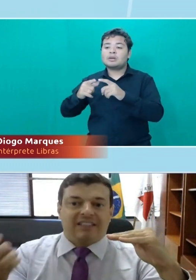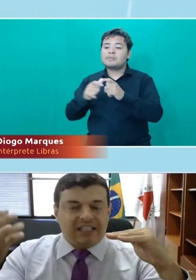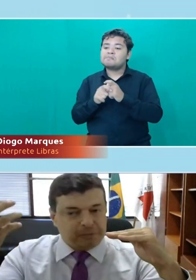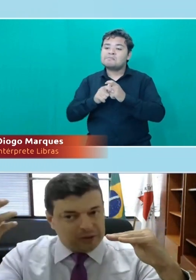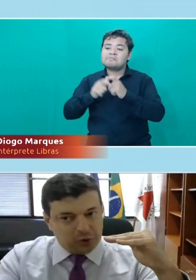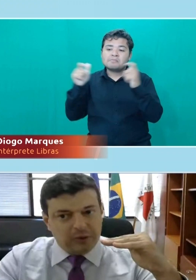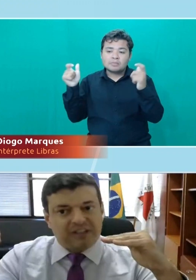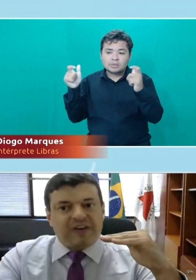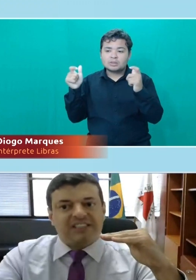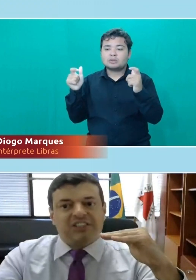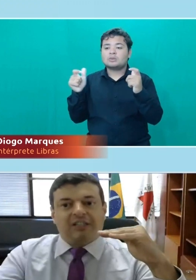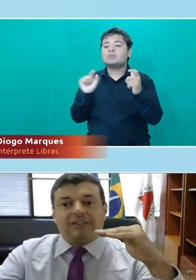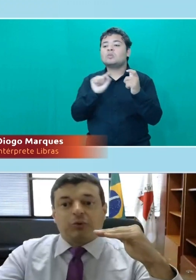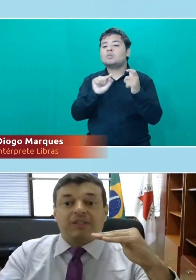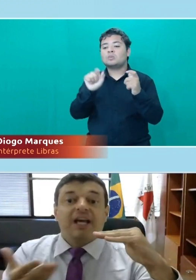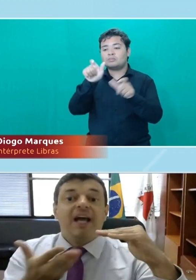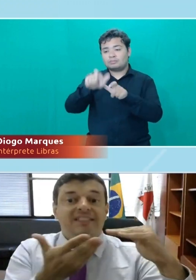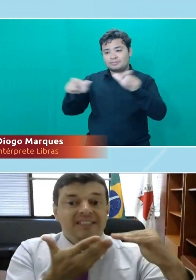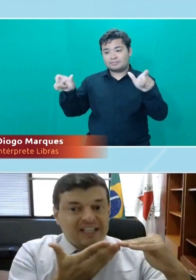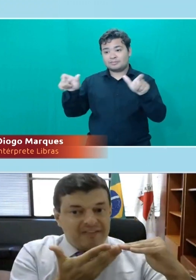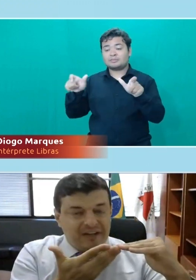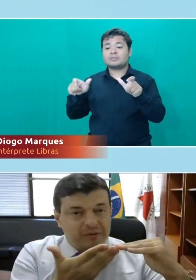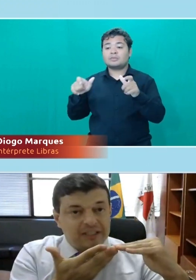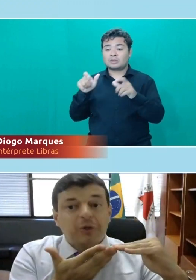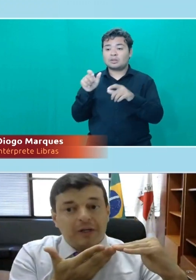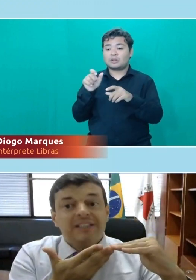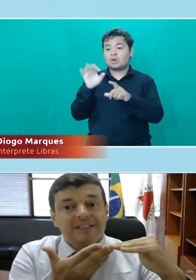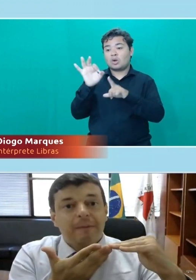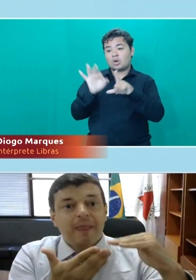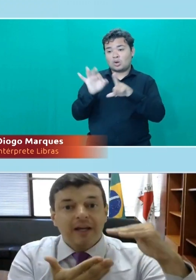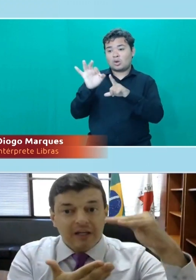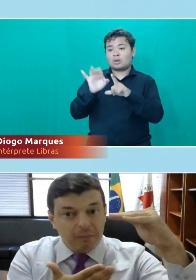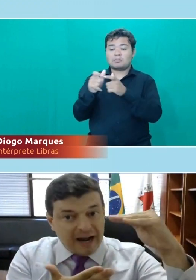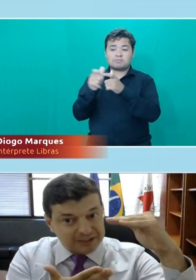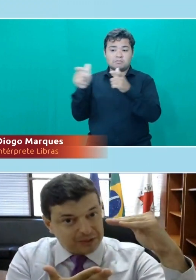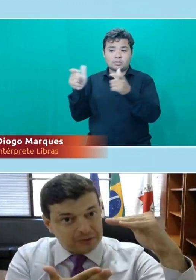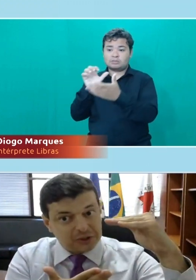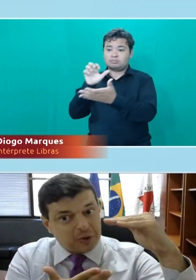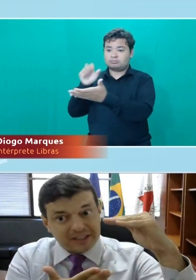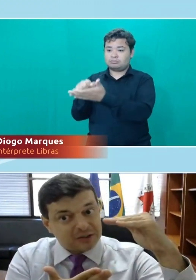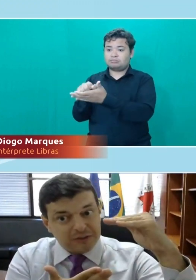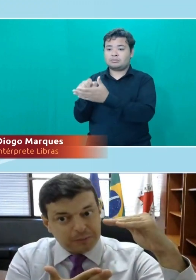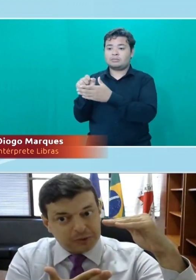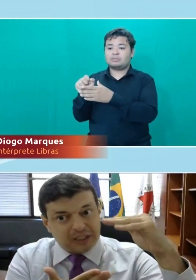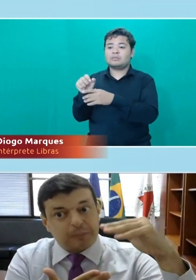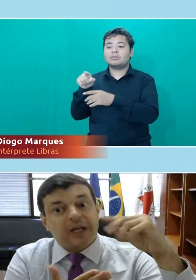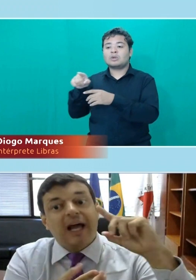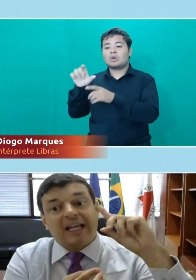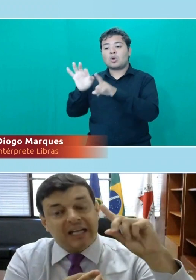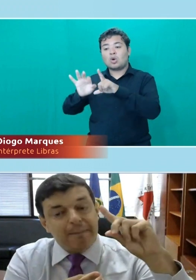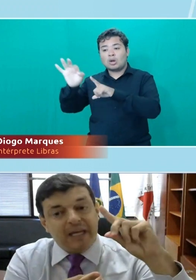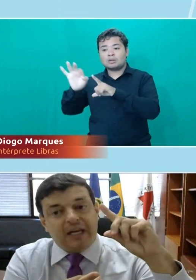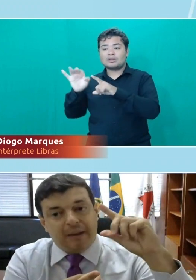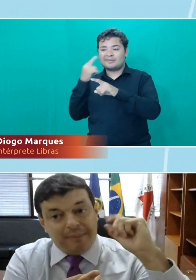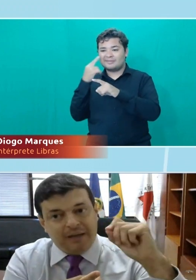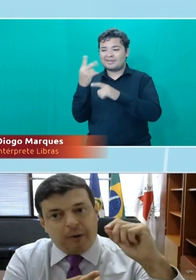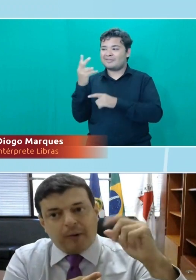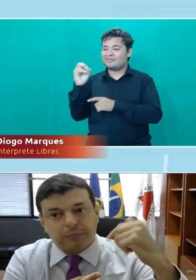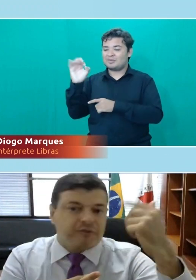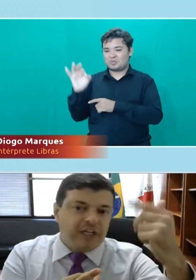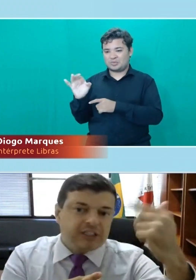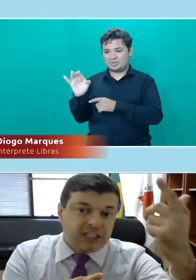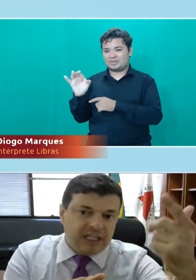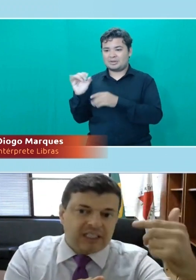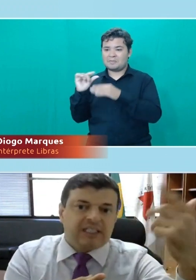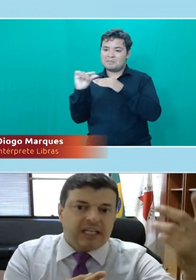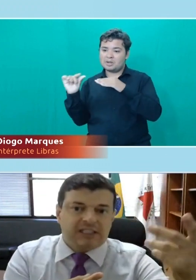totalidade, das pessoas que fazem direito às cotas se inscrevendo nas cotas e o máximo que eu tenho de cotas são 20%. Aquilo ali é mínimo,